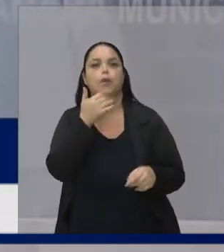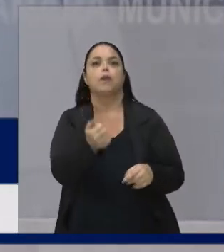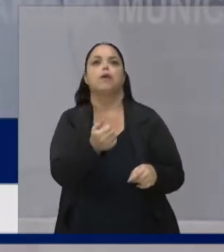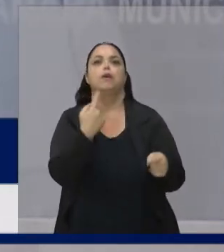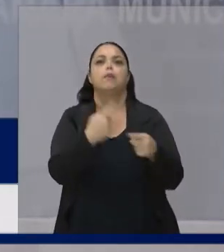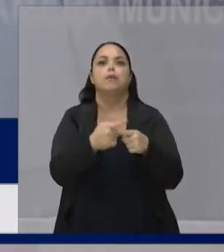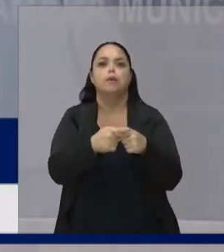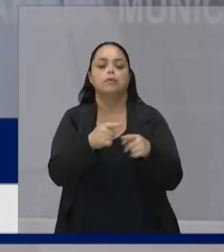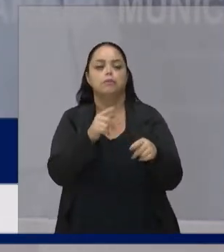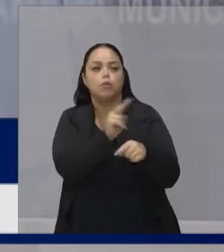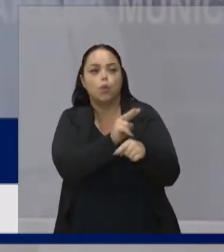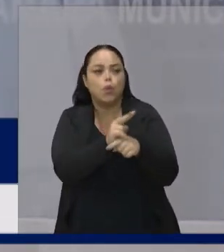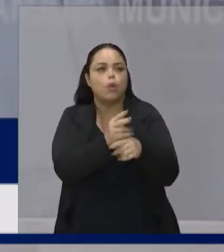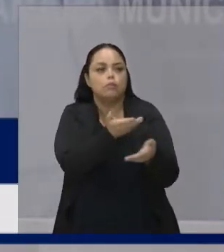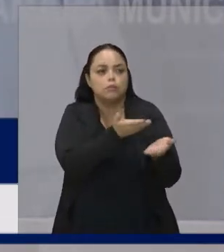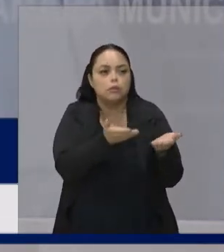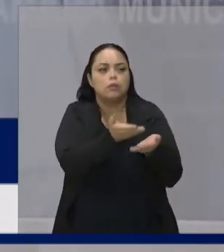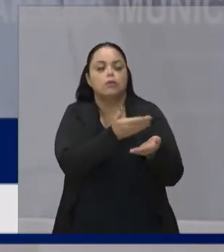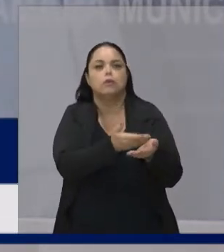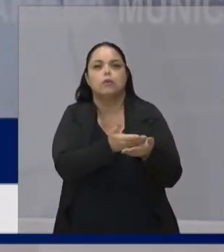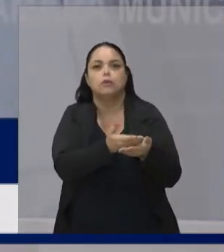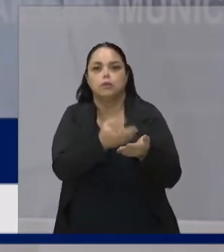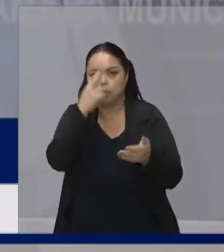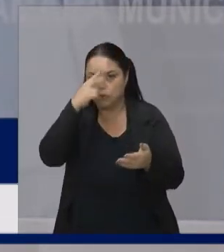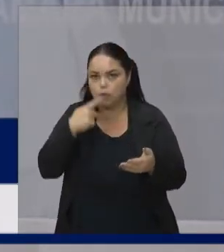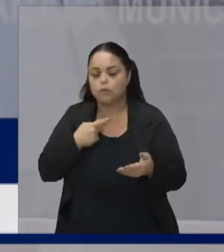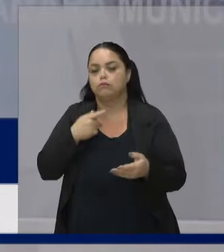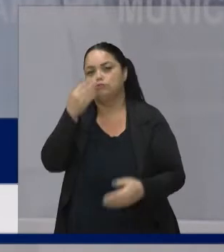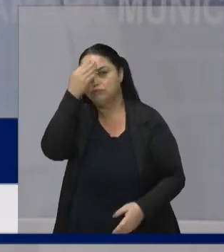que você Está zelando ali E você está esquecendo Da sua